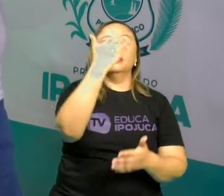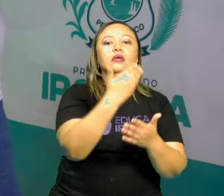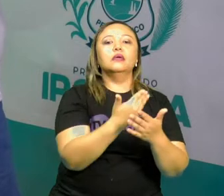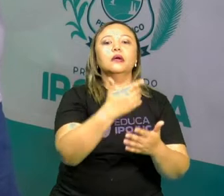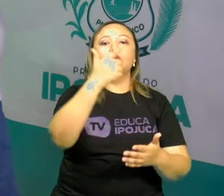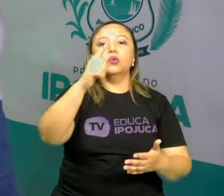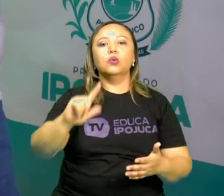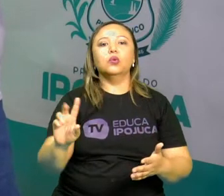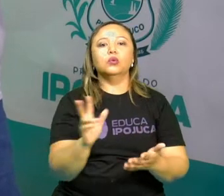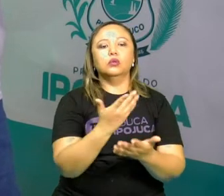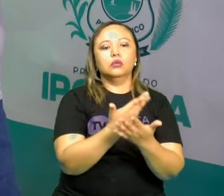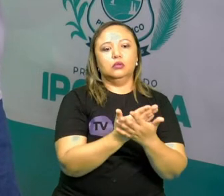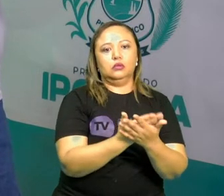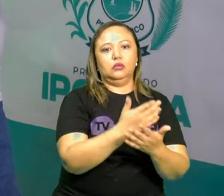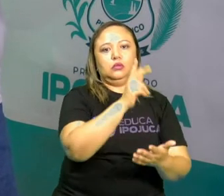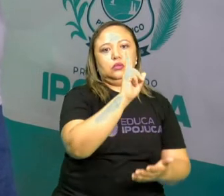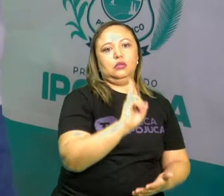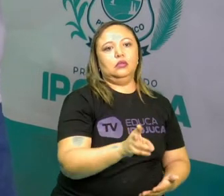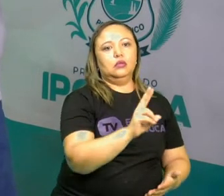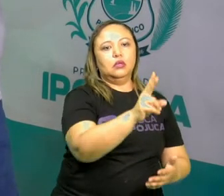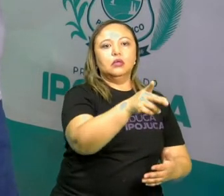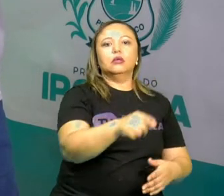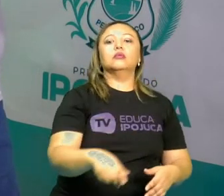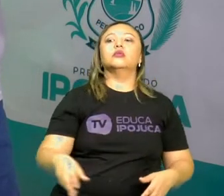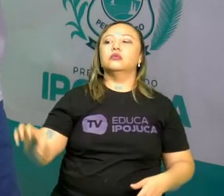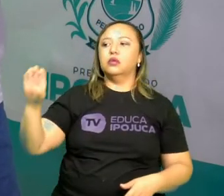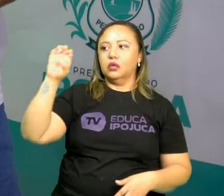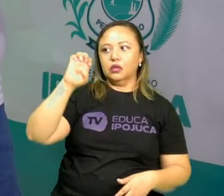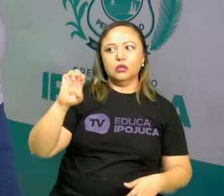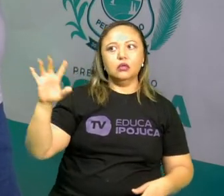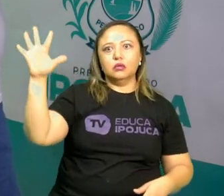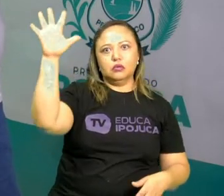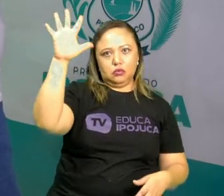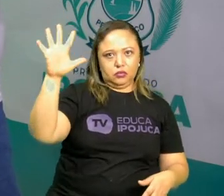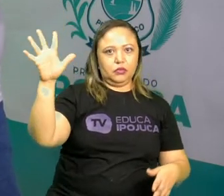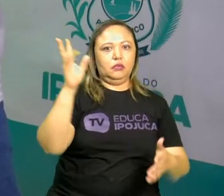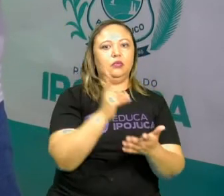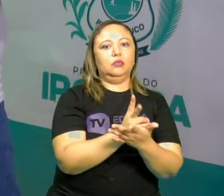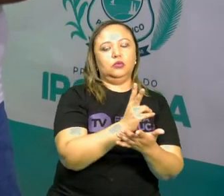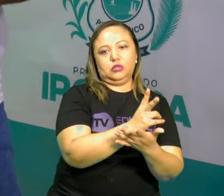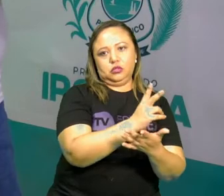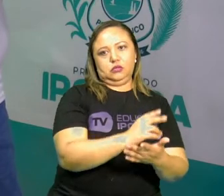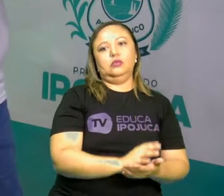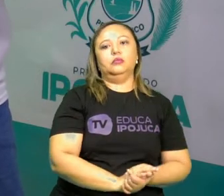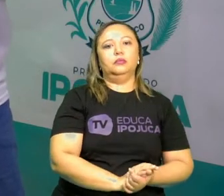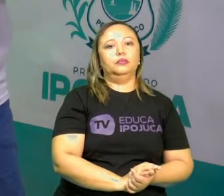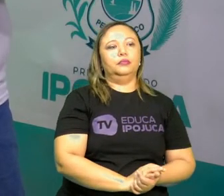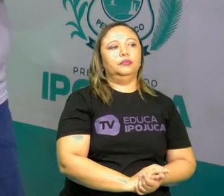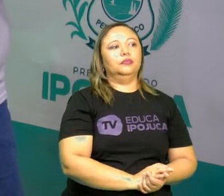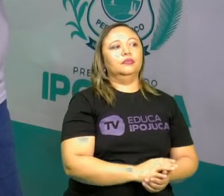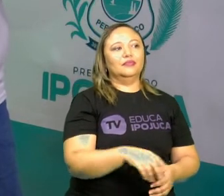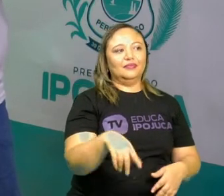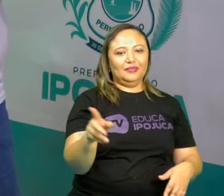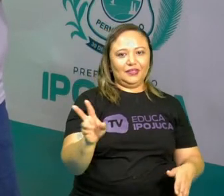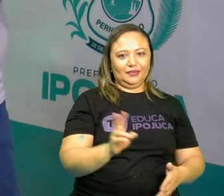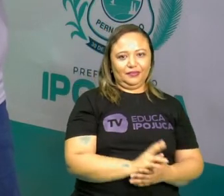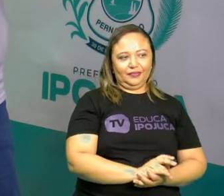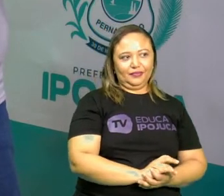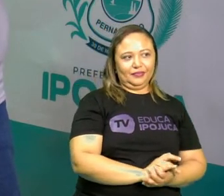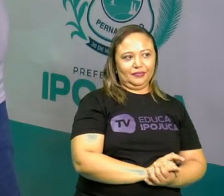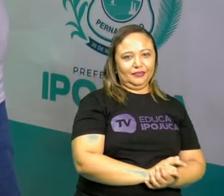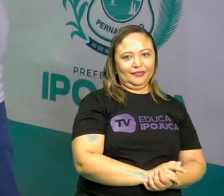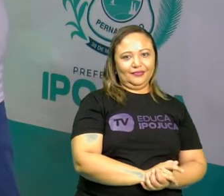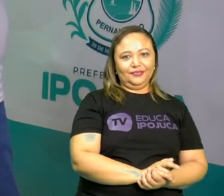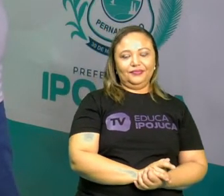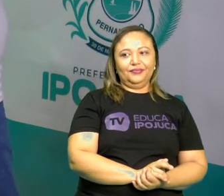falando sobre Europa, sistemas econômicos e o que vier aí pela frente para a gente conversar.